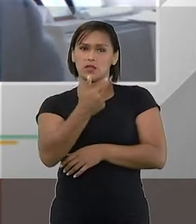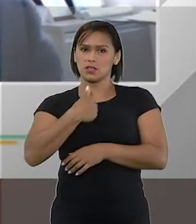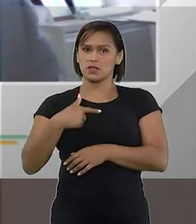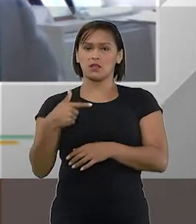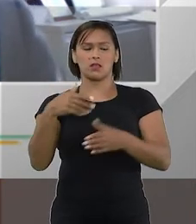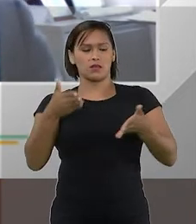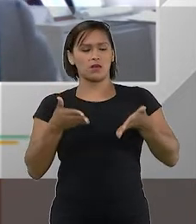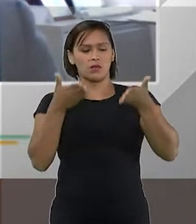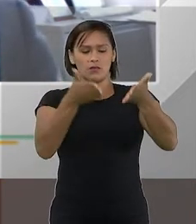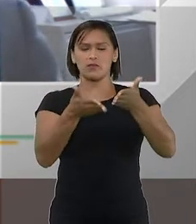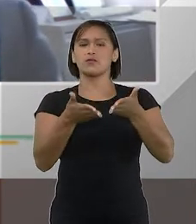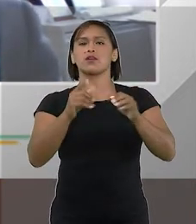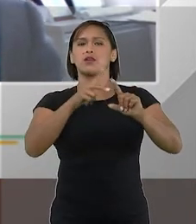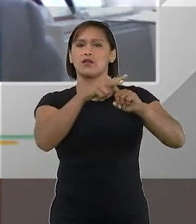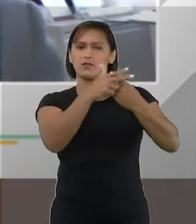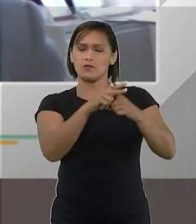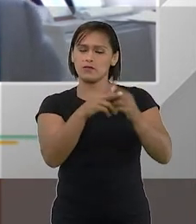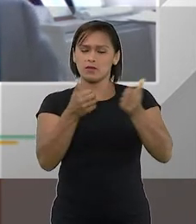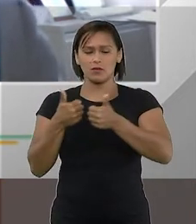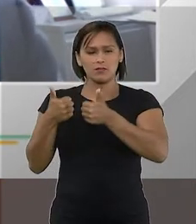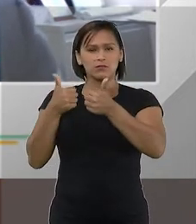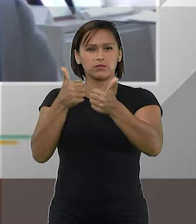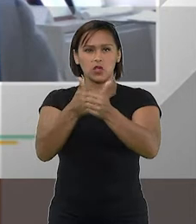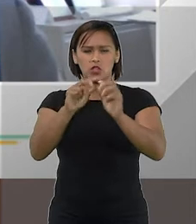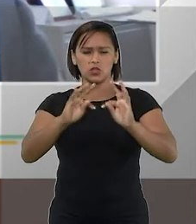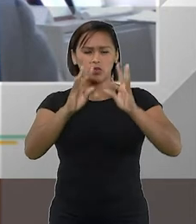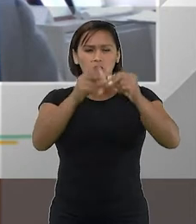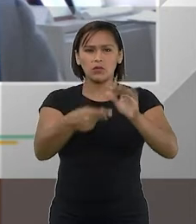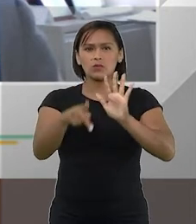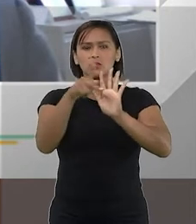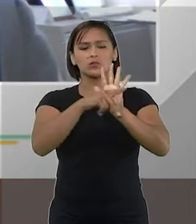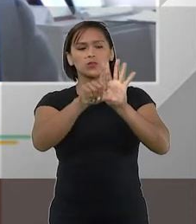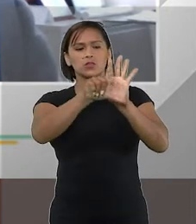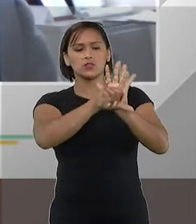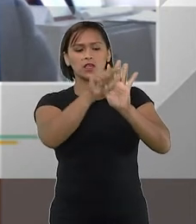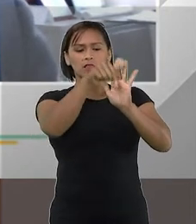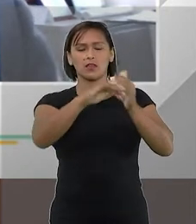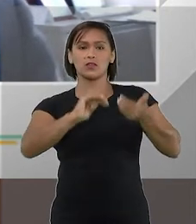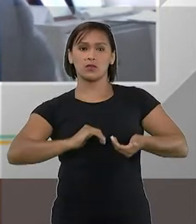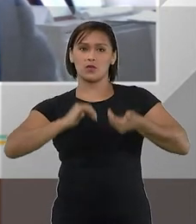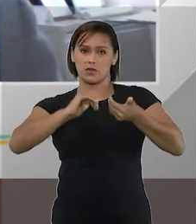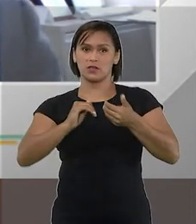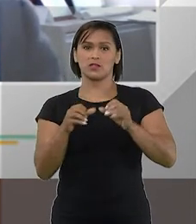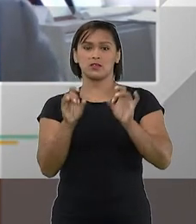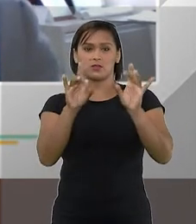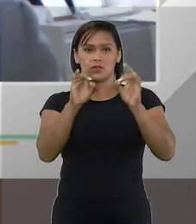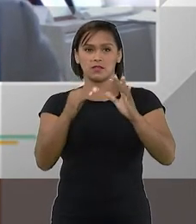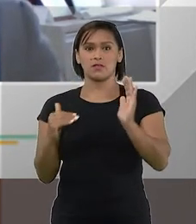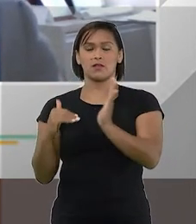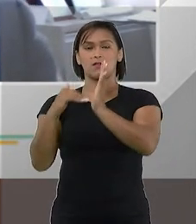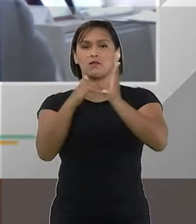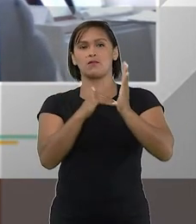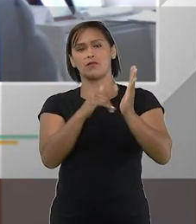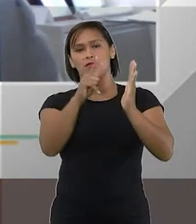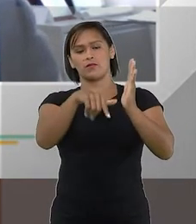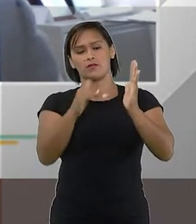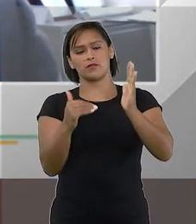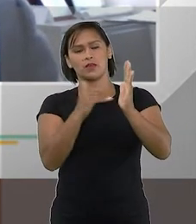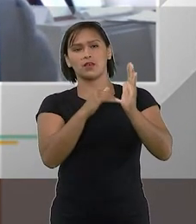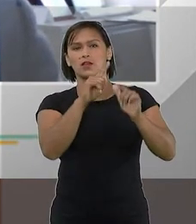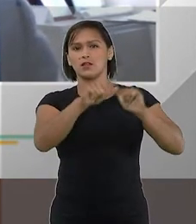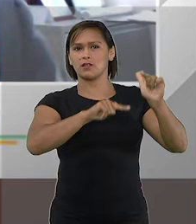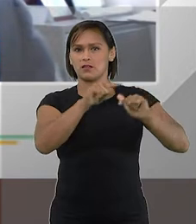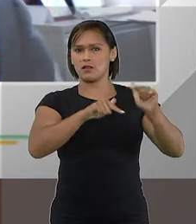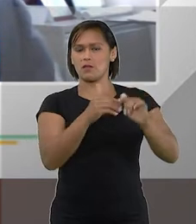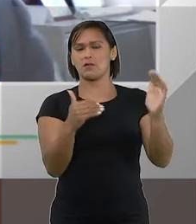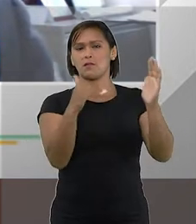político dessa reforma, conduzindo o projeto dentro das casas do Congresso Nacional, especificamente da casa a qual